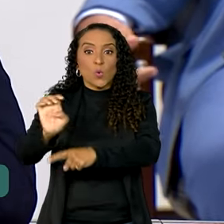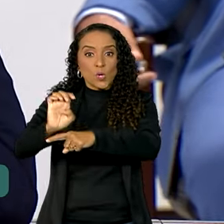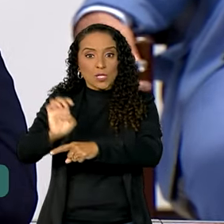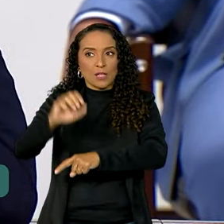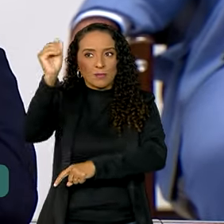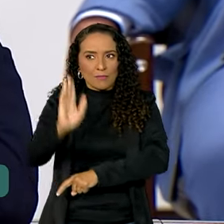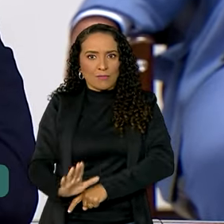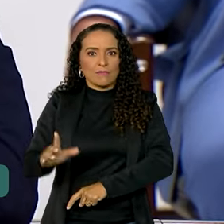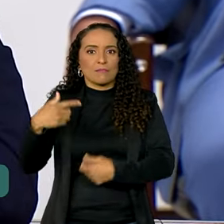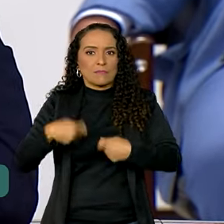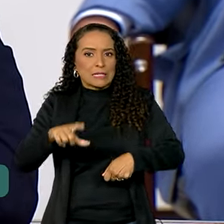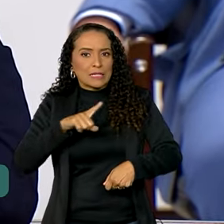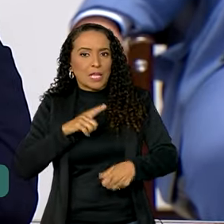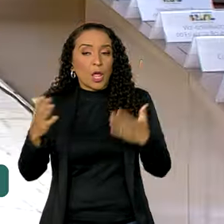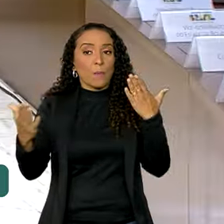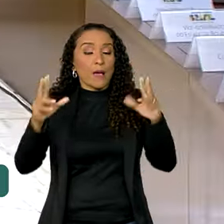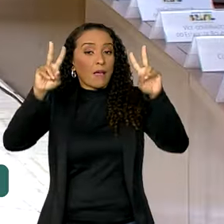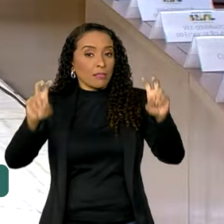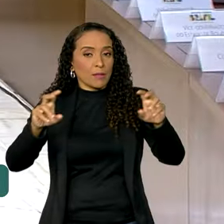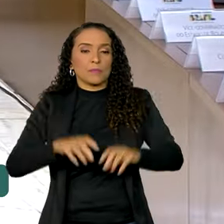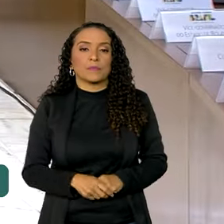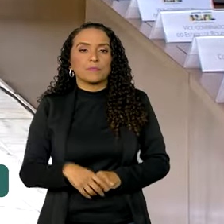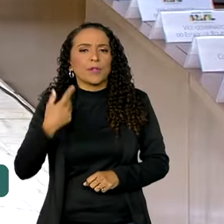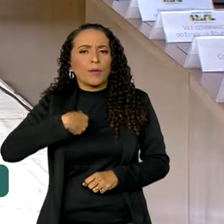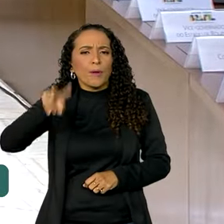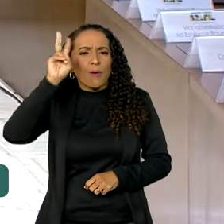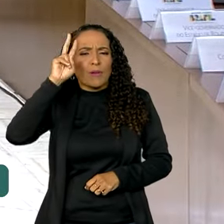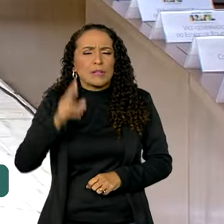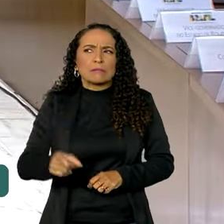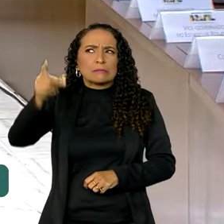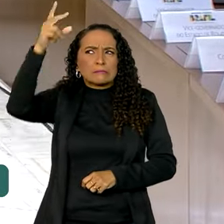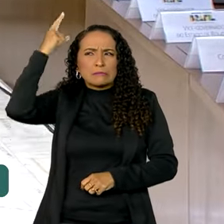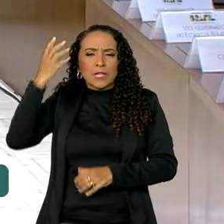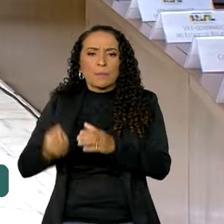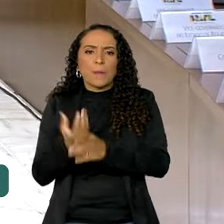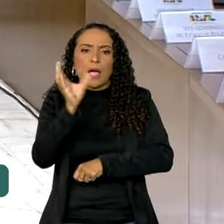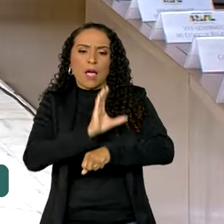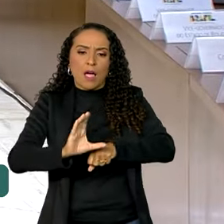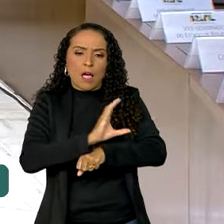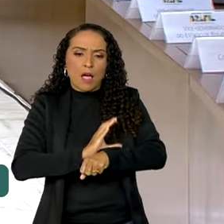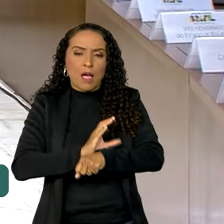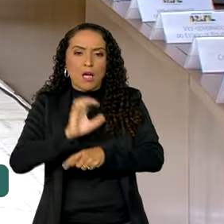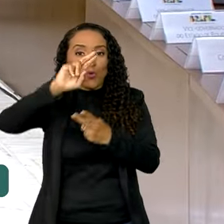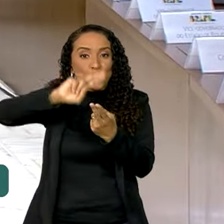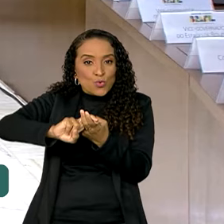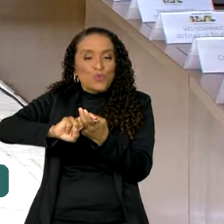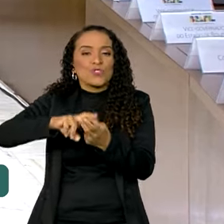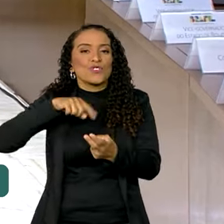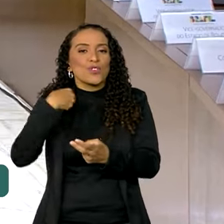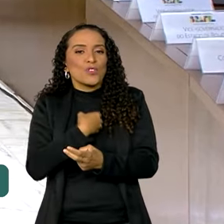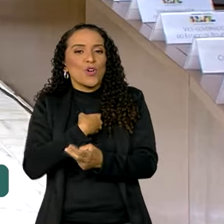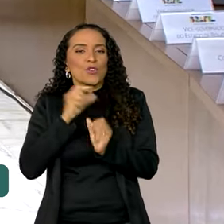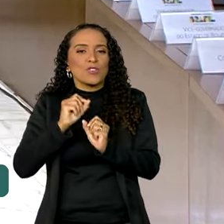brasileiro tem que ter com relação a um tema. Eu me lembro que quando foi constitucionalizado o Sistema Único de Saúde, nós